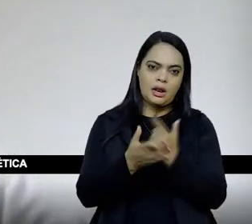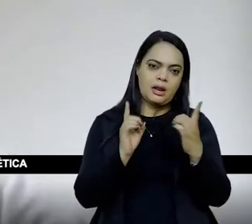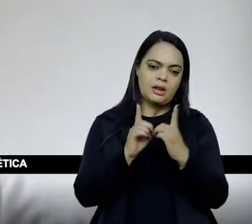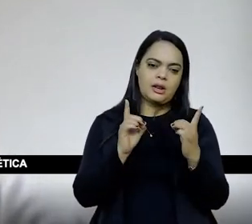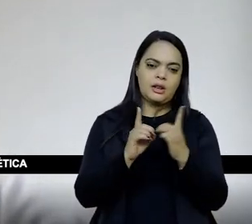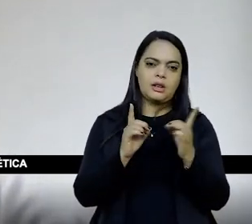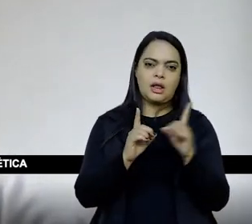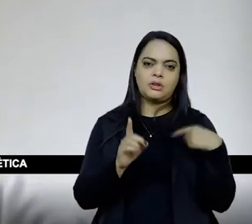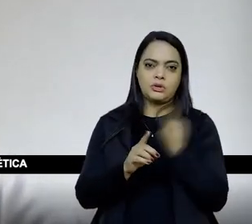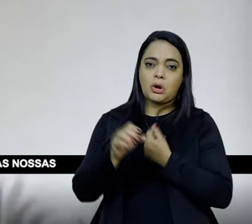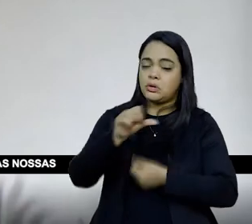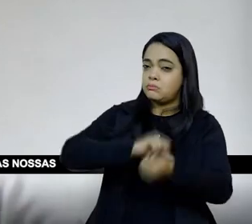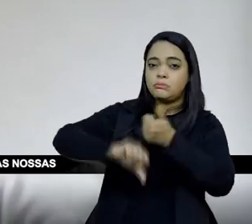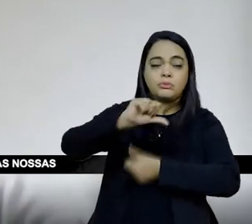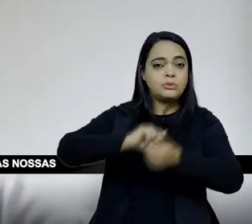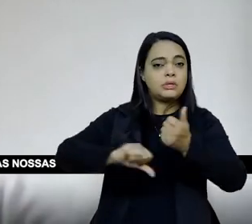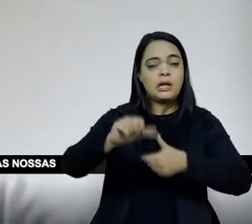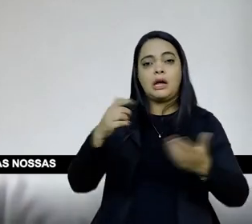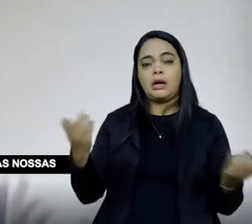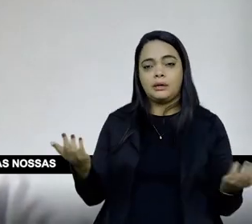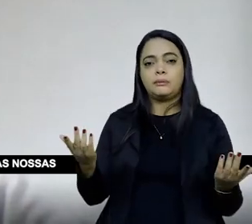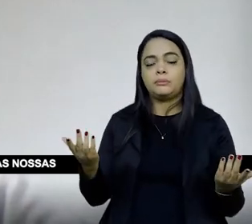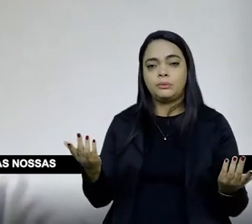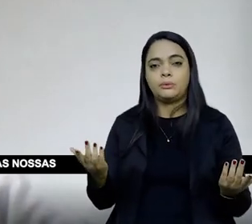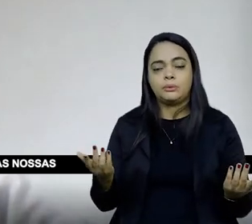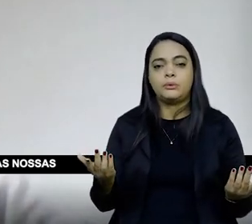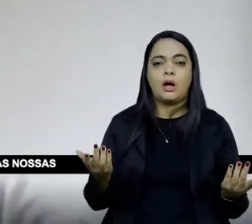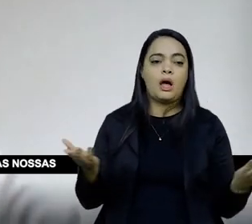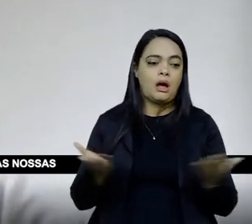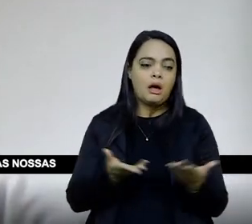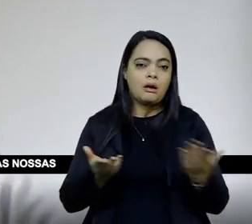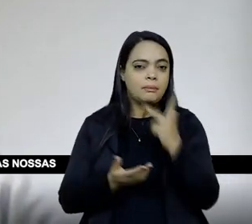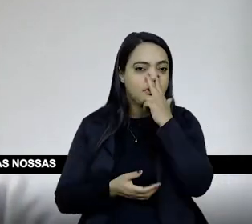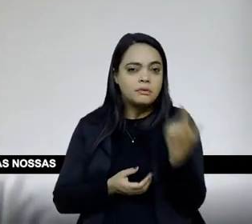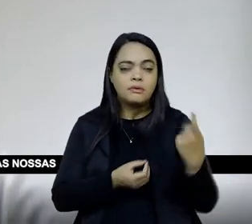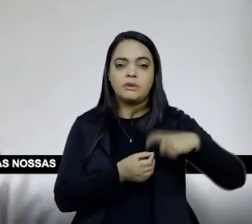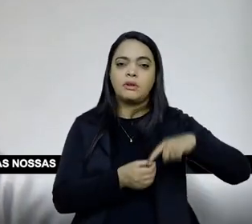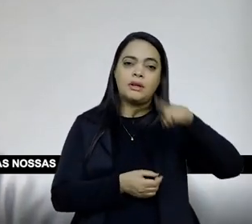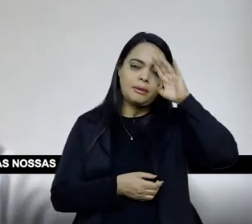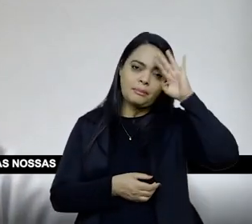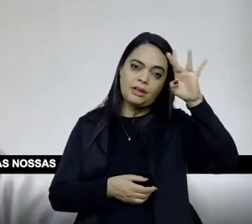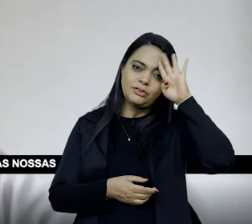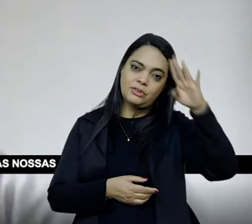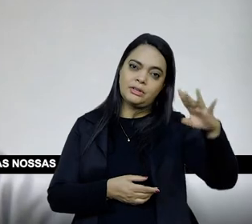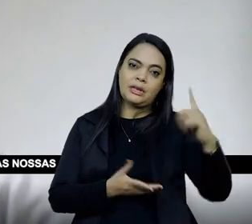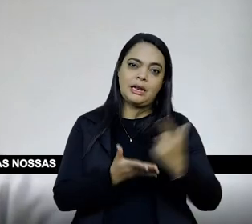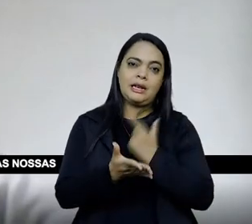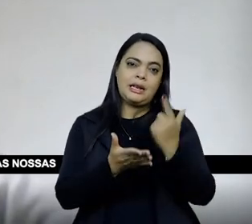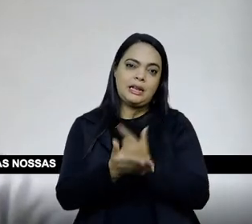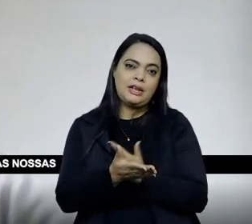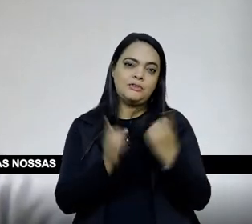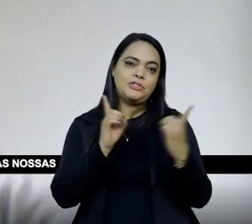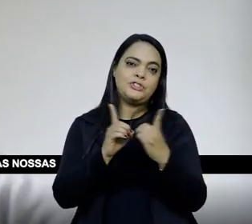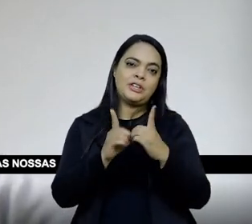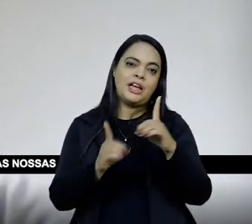radicalmente a estética do livro didático, e imagina o que será o livro didático da Tamares do ponto de